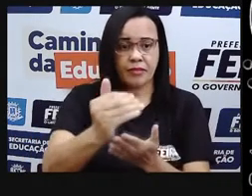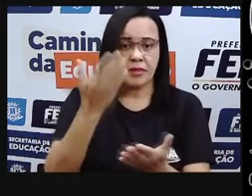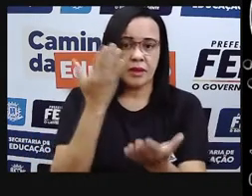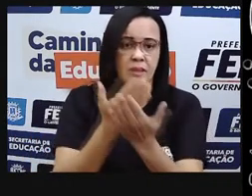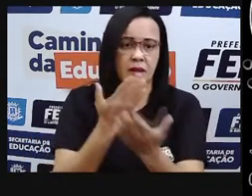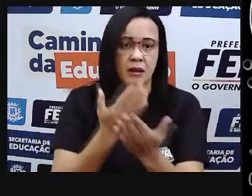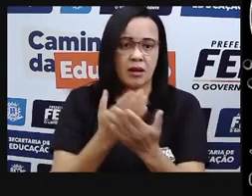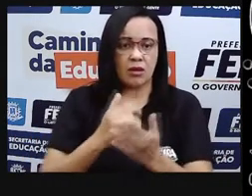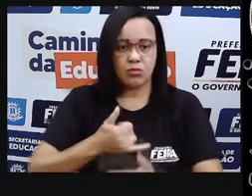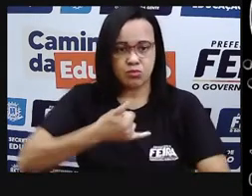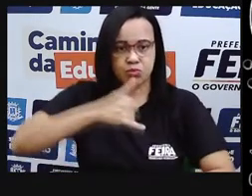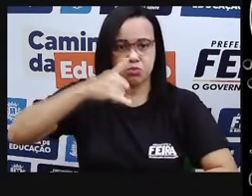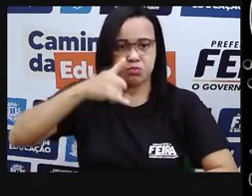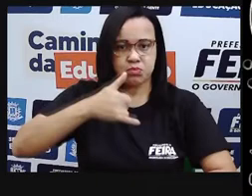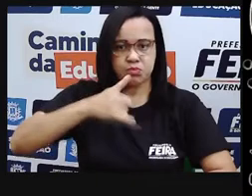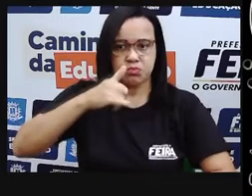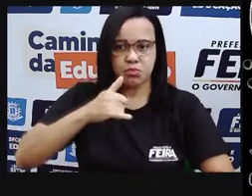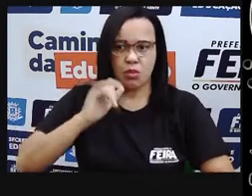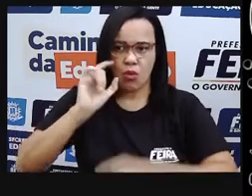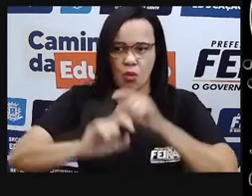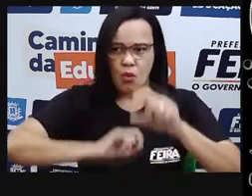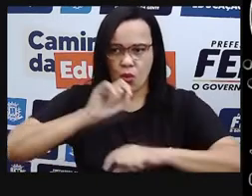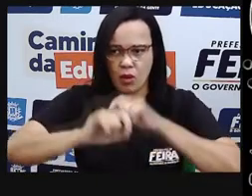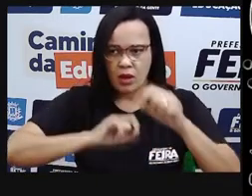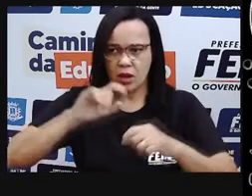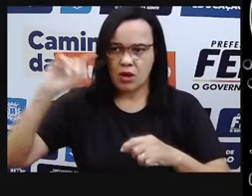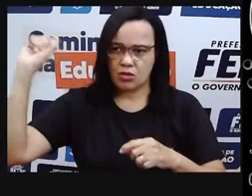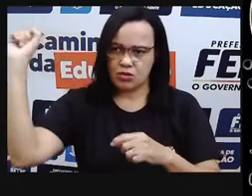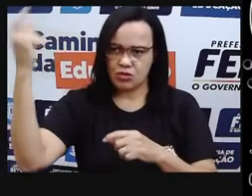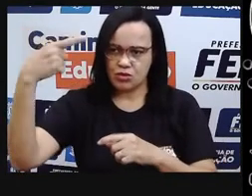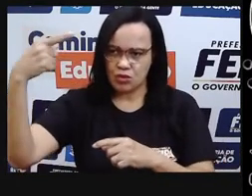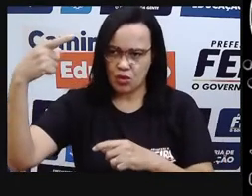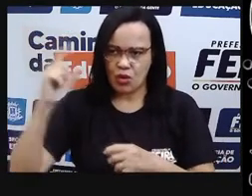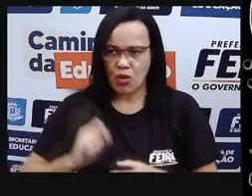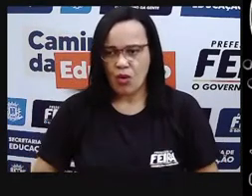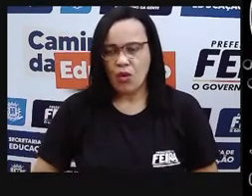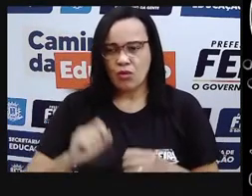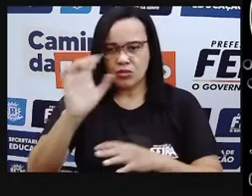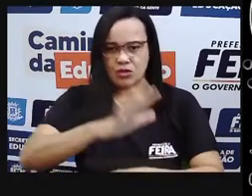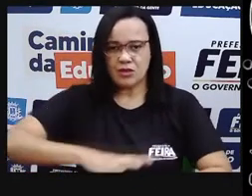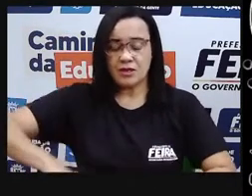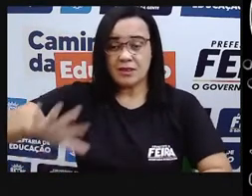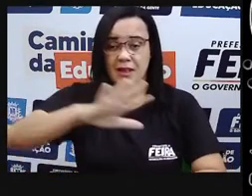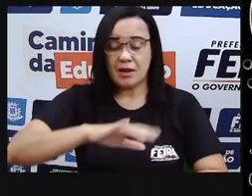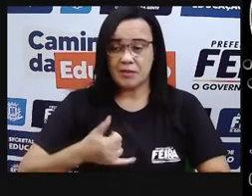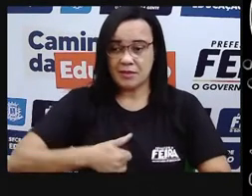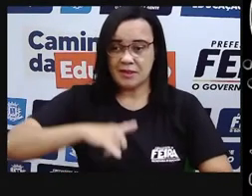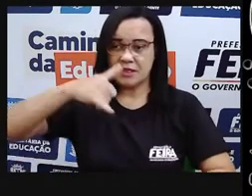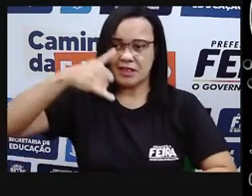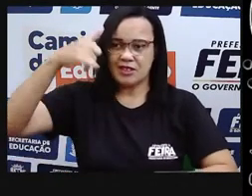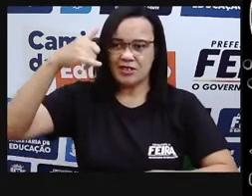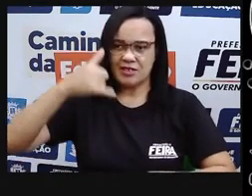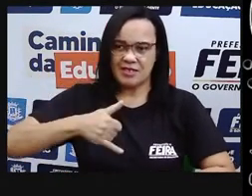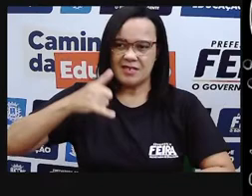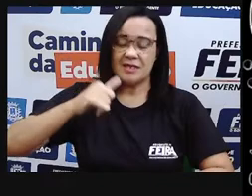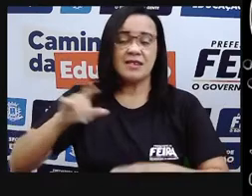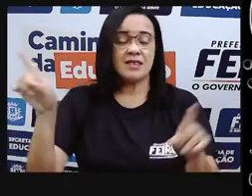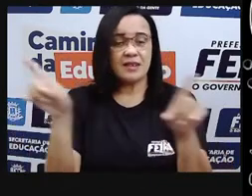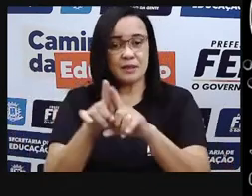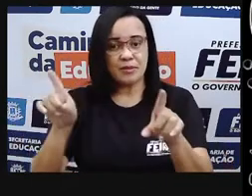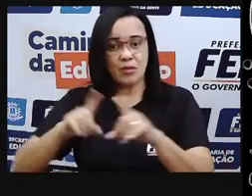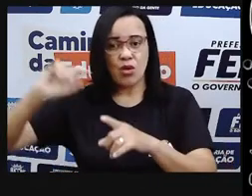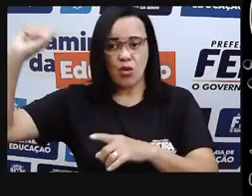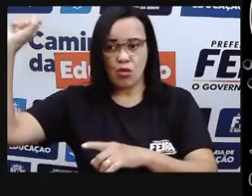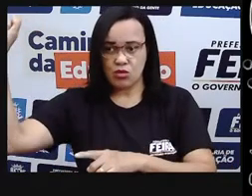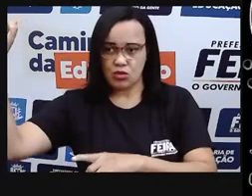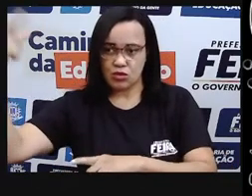energia, eu trago uma música de Lenine, um trecho de uma música de Lenine, que tem o título Energia, e ela diz o seguinte,